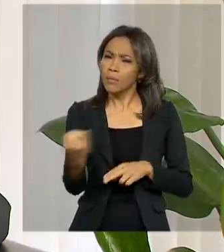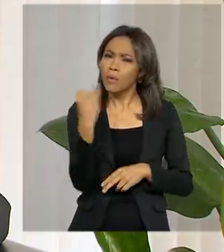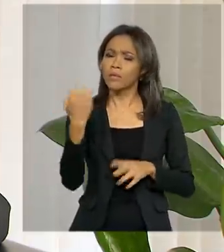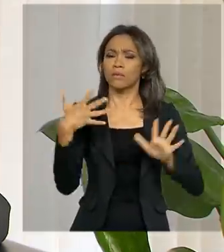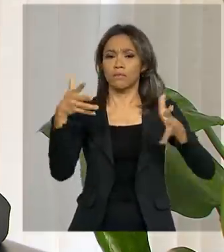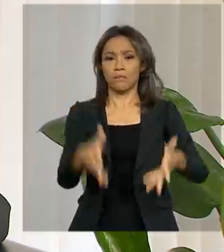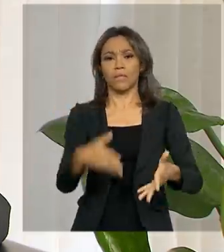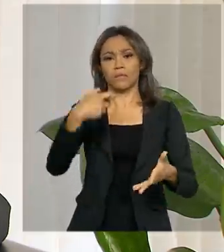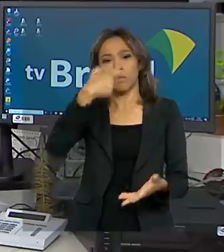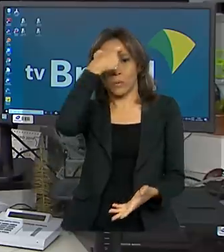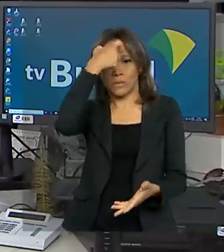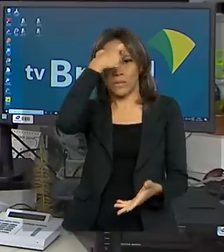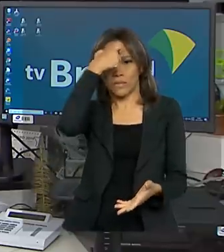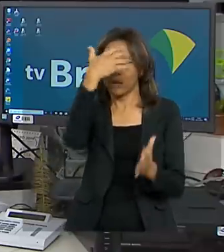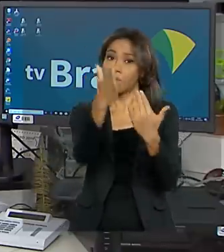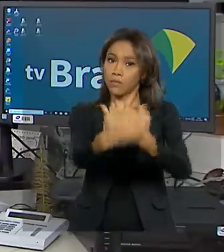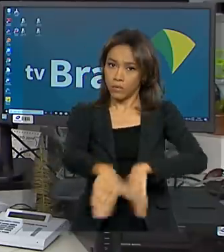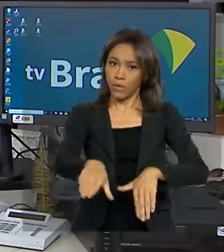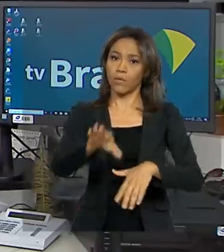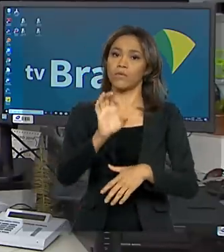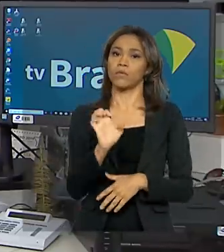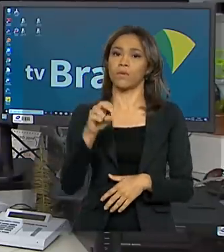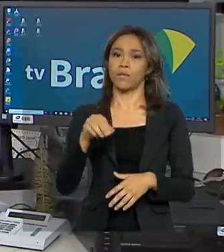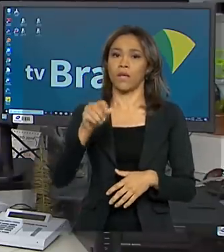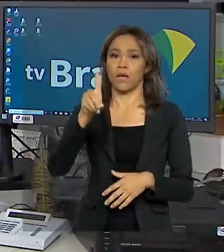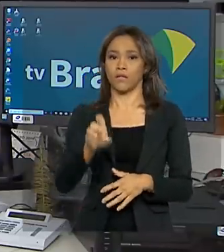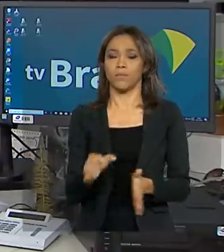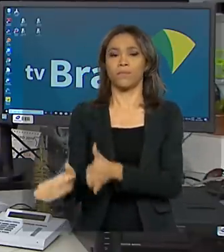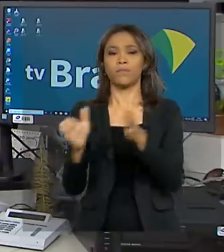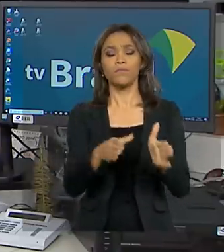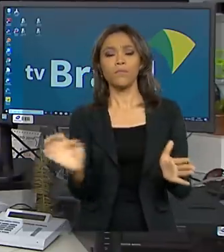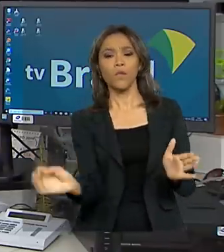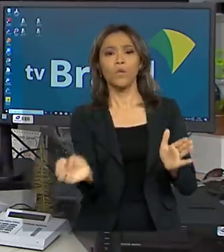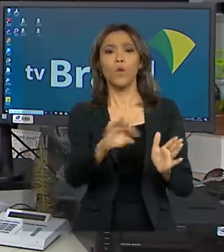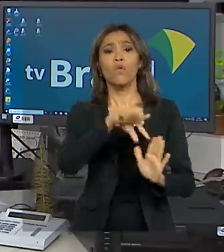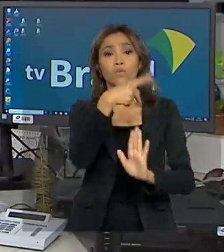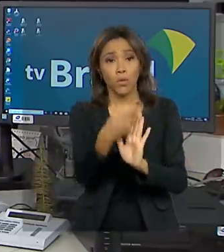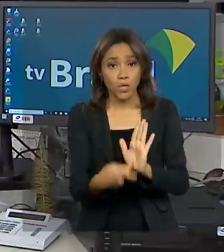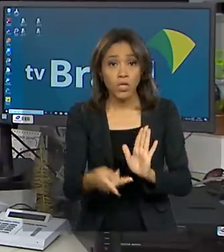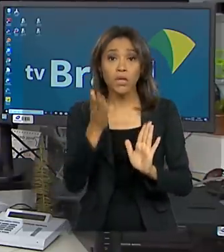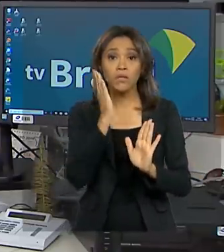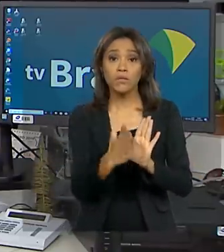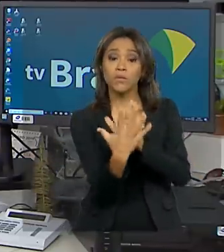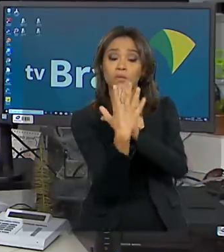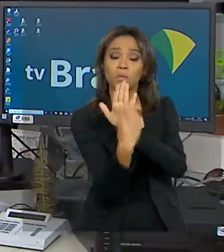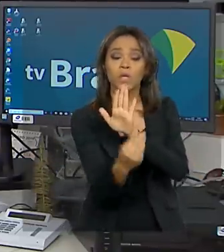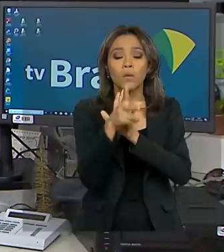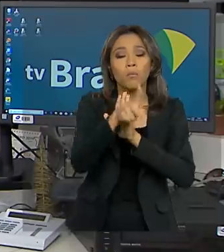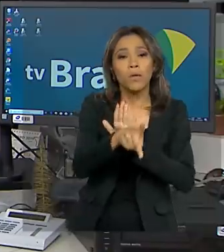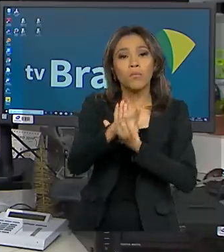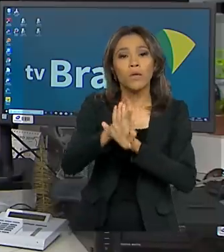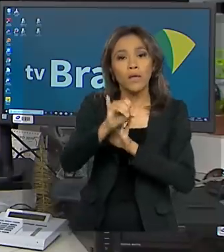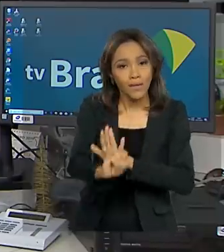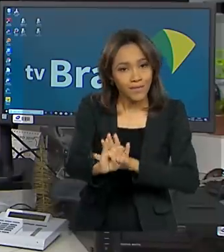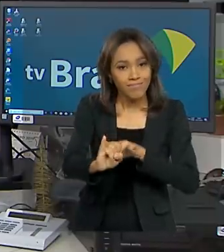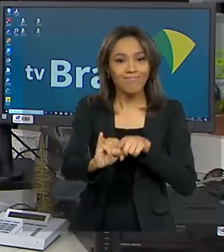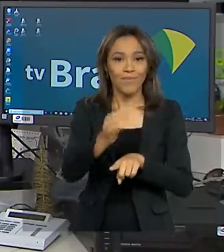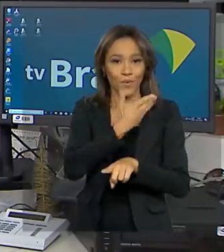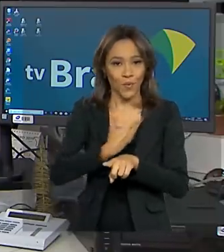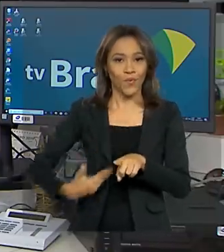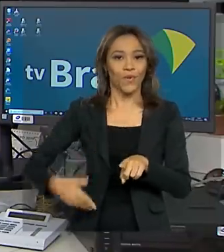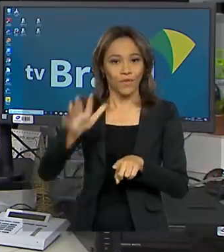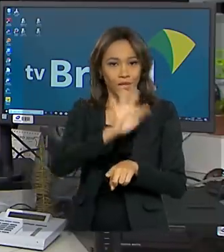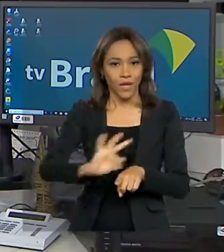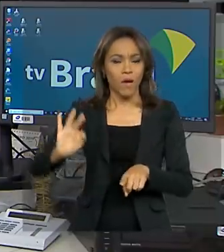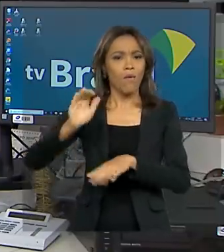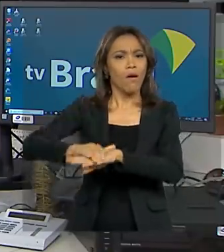realmente, do ENAD. Novos projetos foram qualificados no programa de parcerias de investimentos do governo federal. A